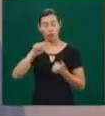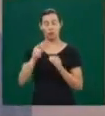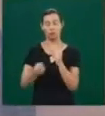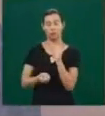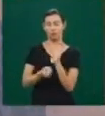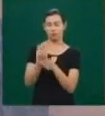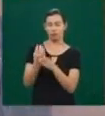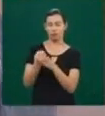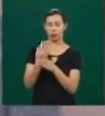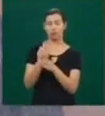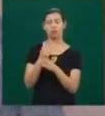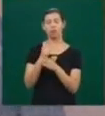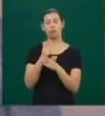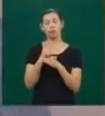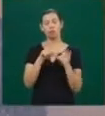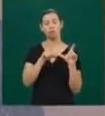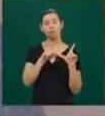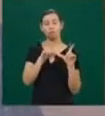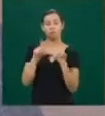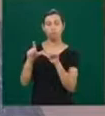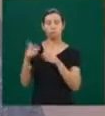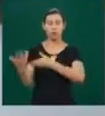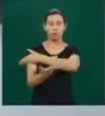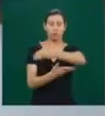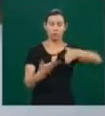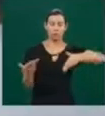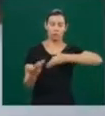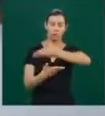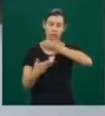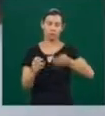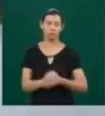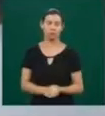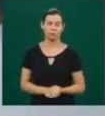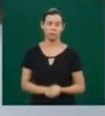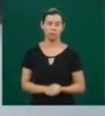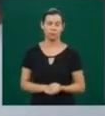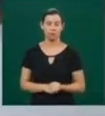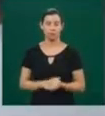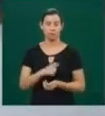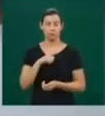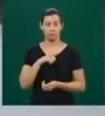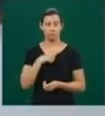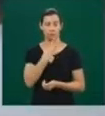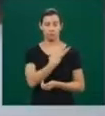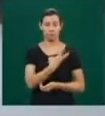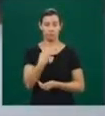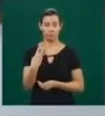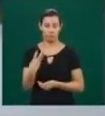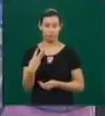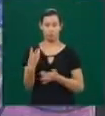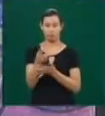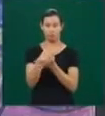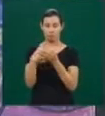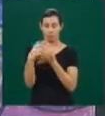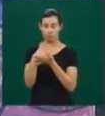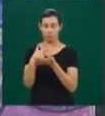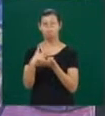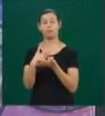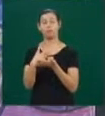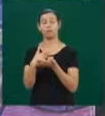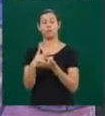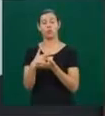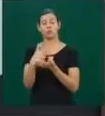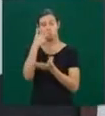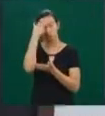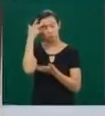Compartilhando aquele momento de realização das oficinas. São 33 trabalhos de 23 expositores. Pinturas e